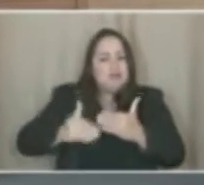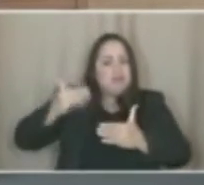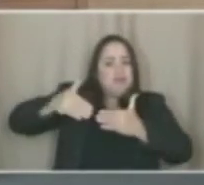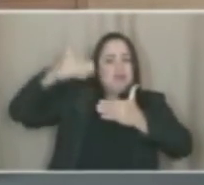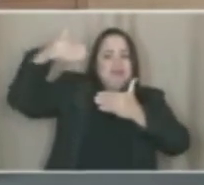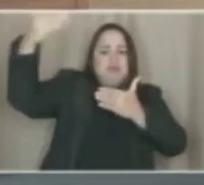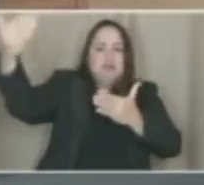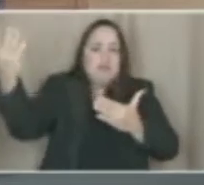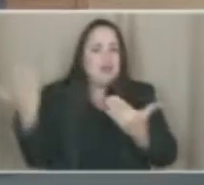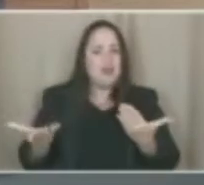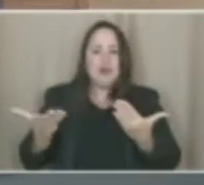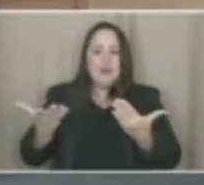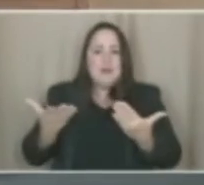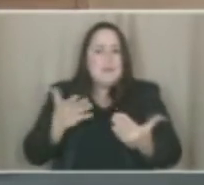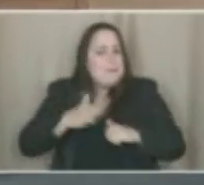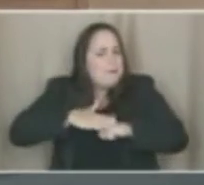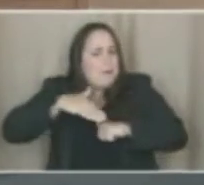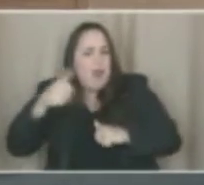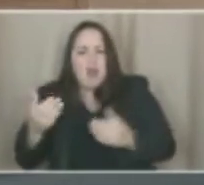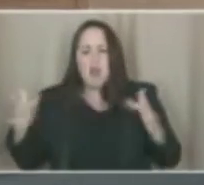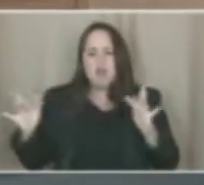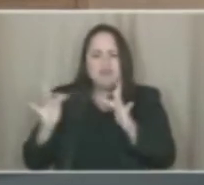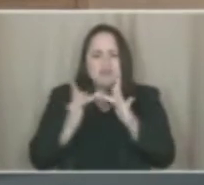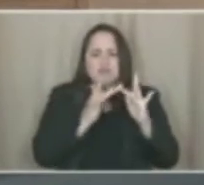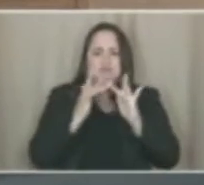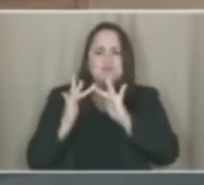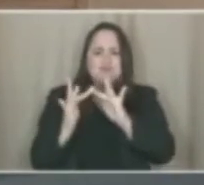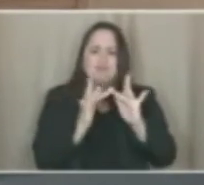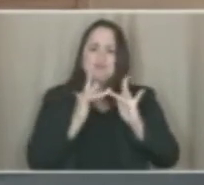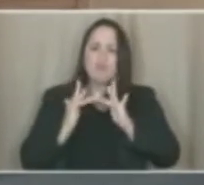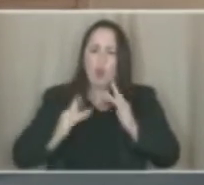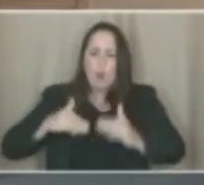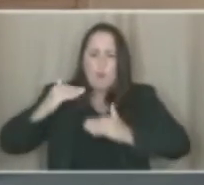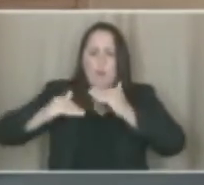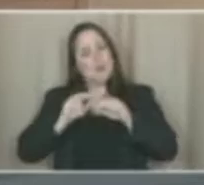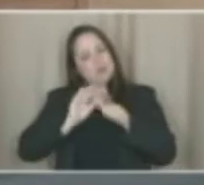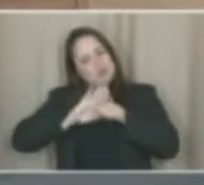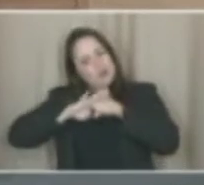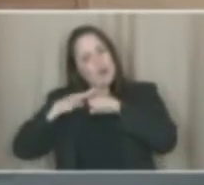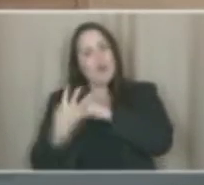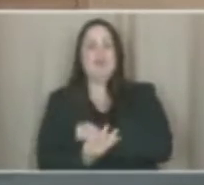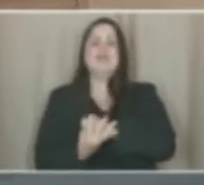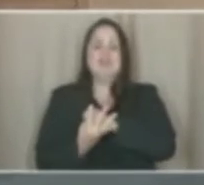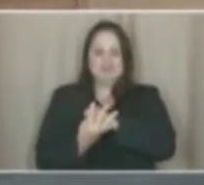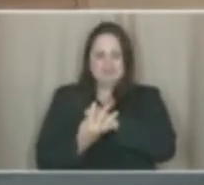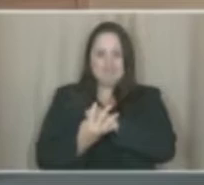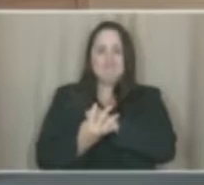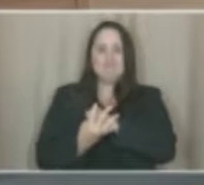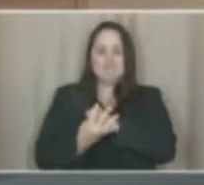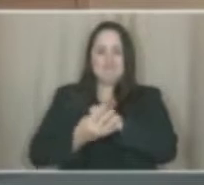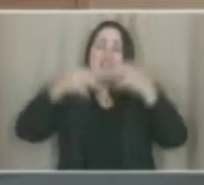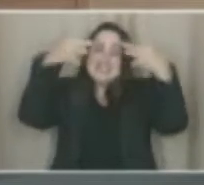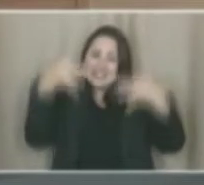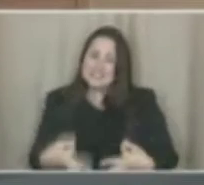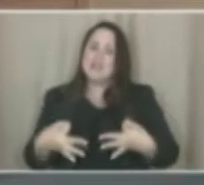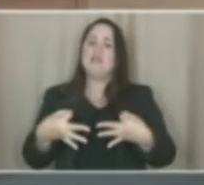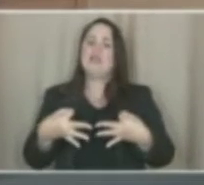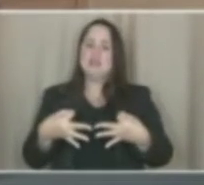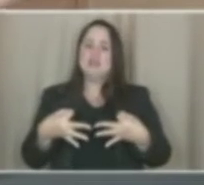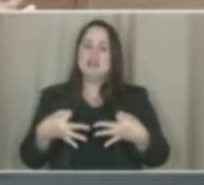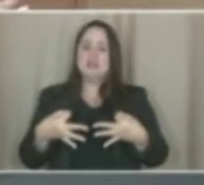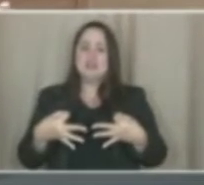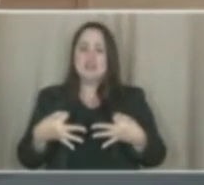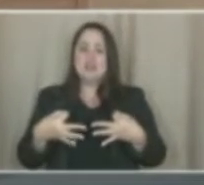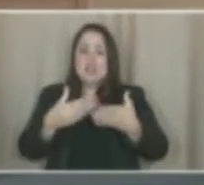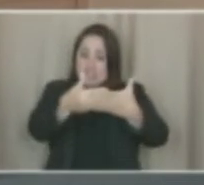muito mais leniente, muito mais adequada com o progresso da ciência. Tenho certeza absoluta que essa resolução